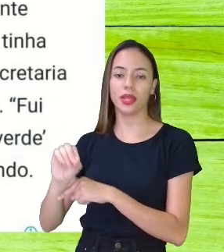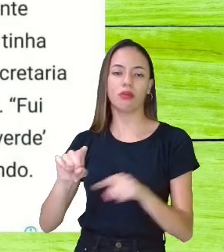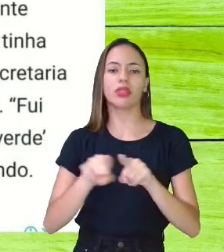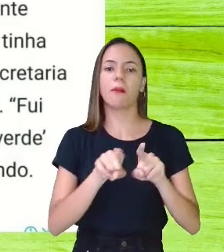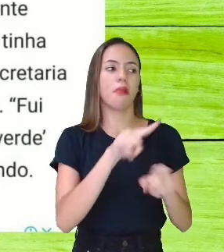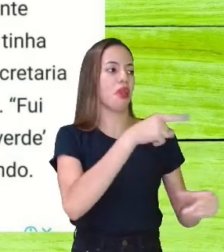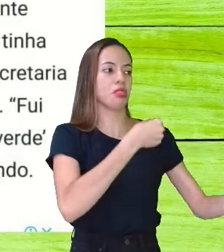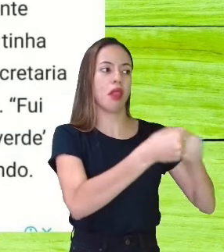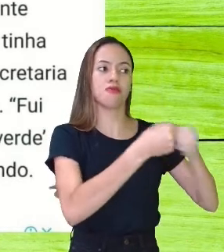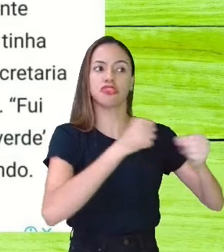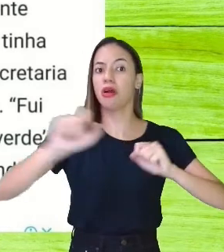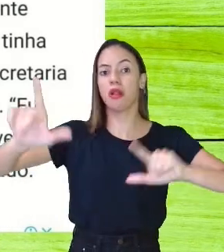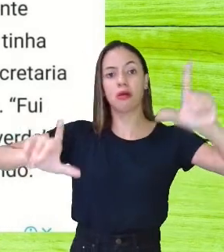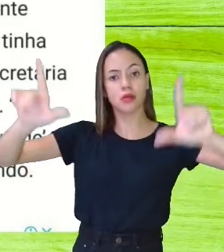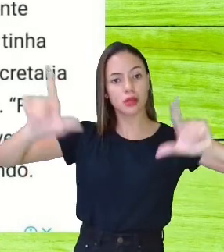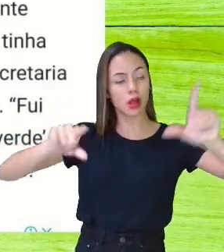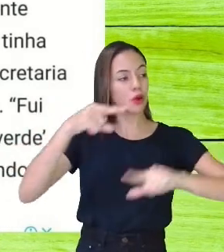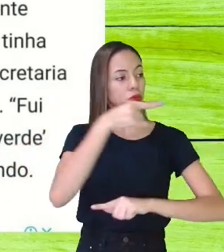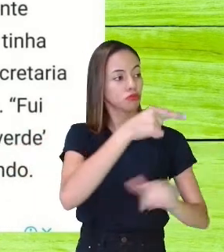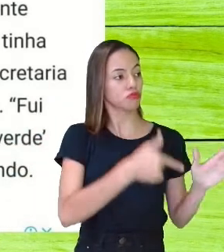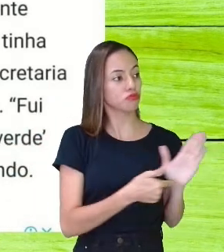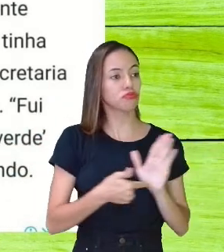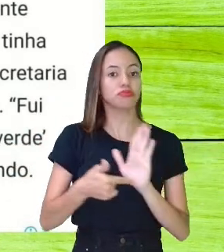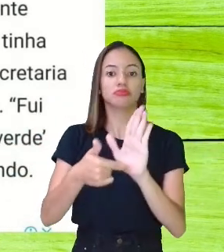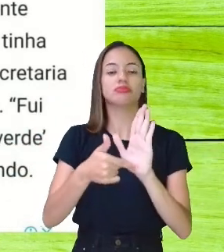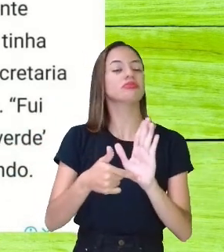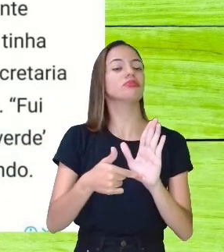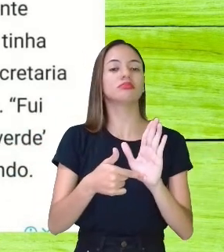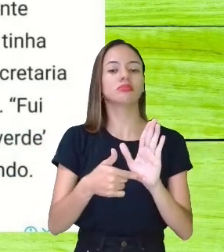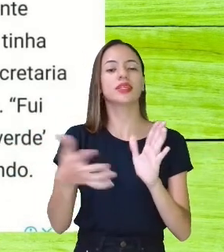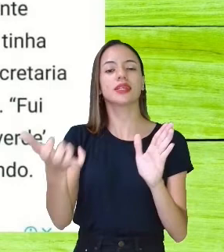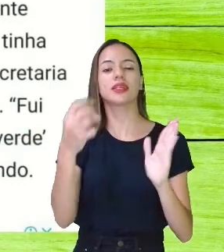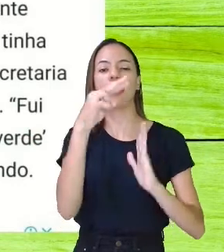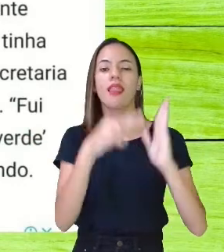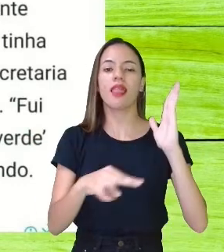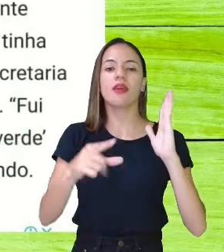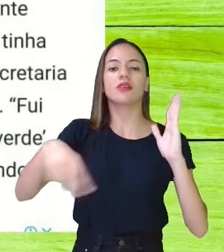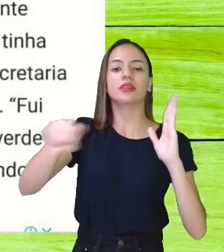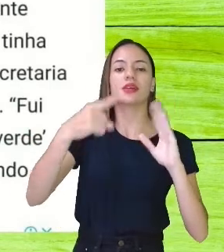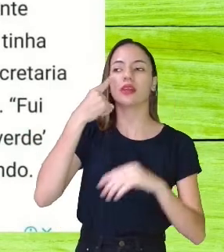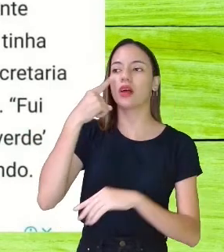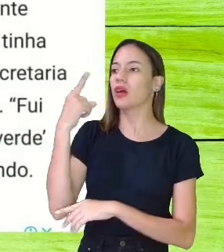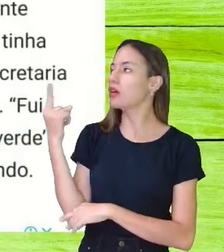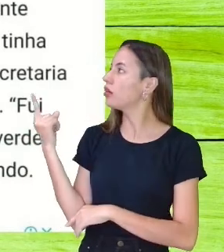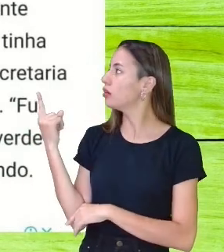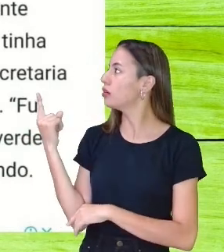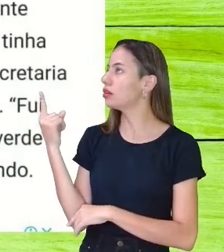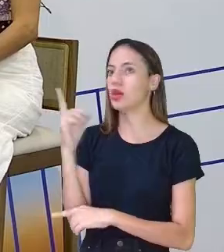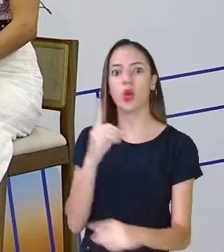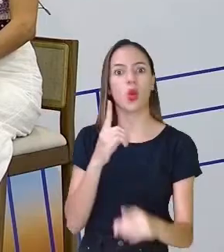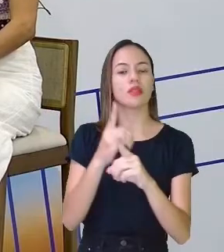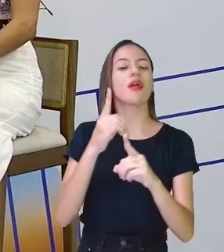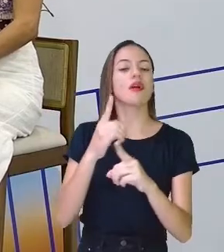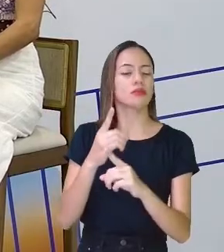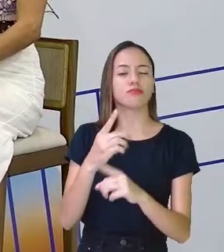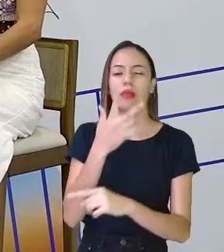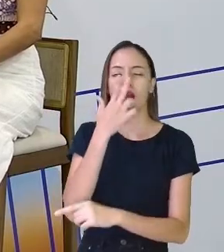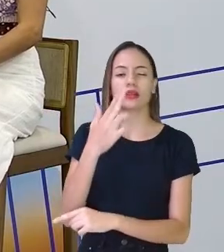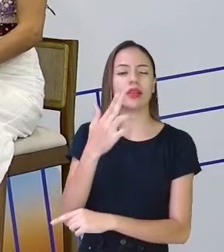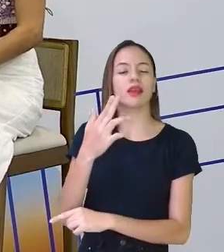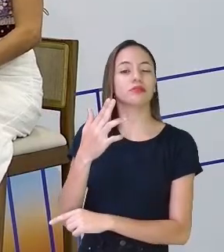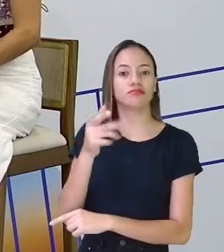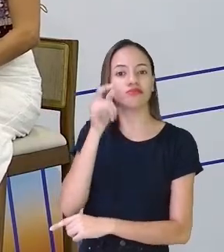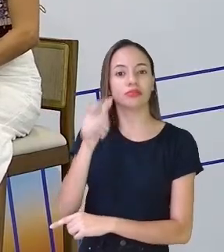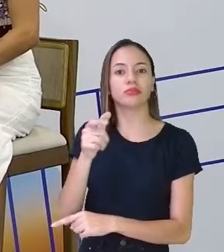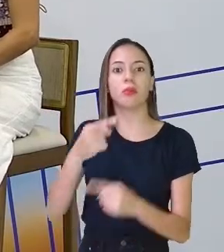enfim, não é? Eu queria ler para vocês essa matéria aí, que eu achei muito interessante, porque comparou